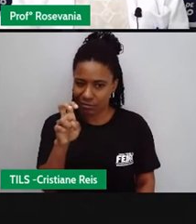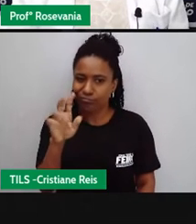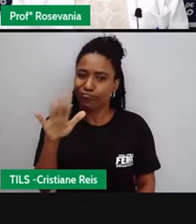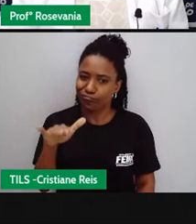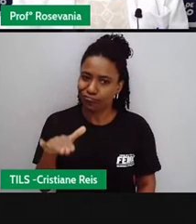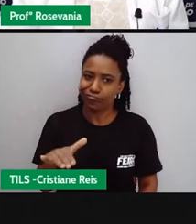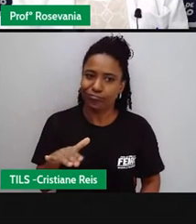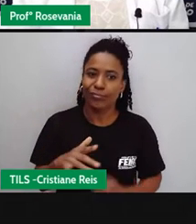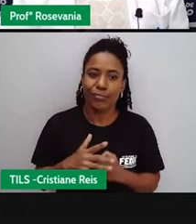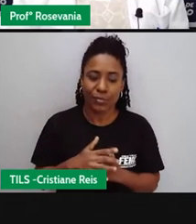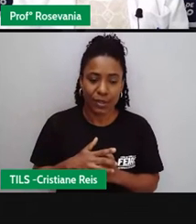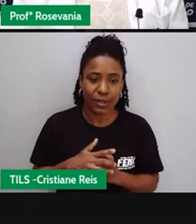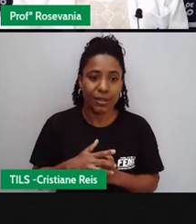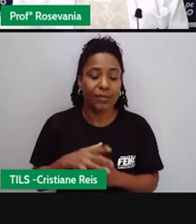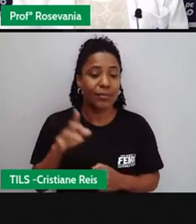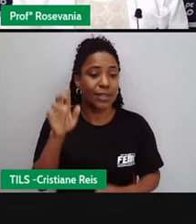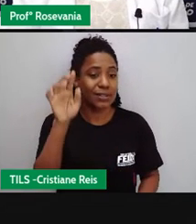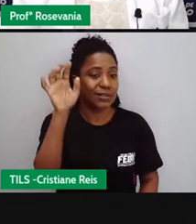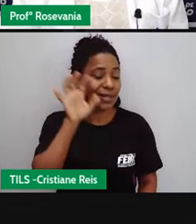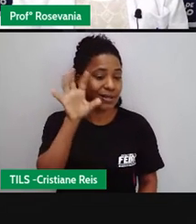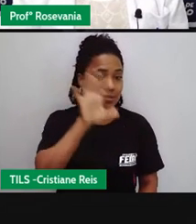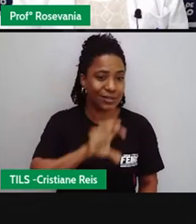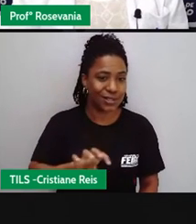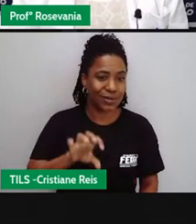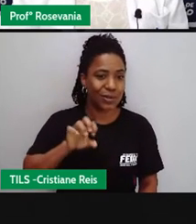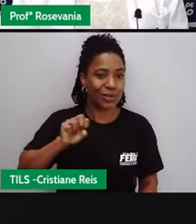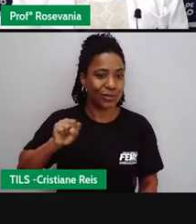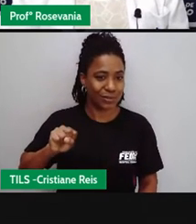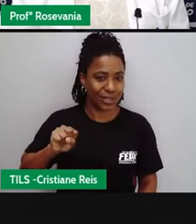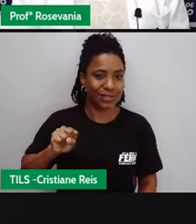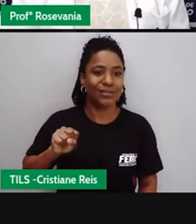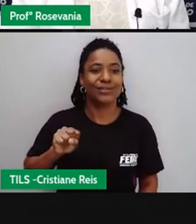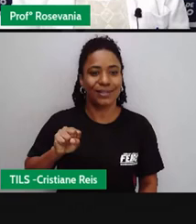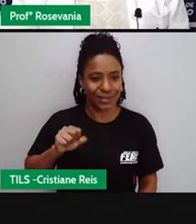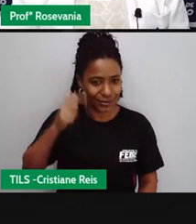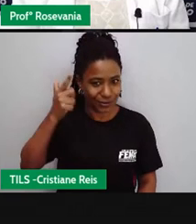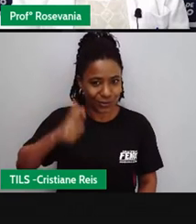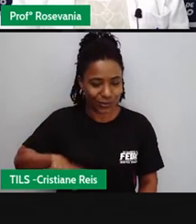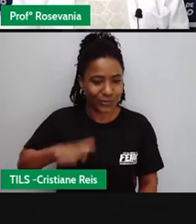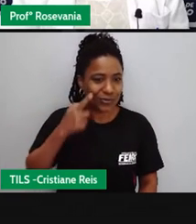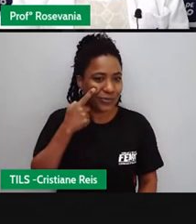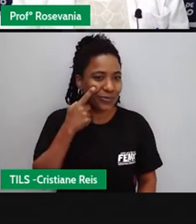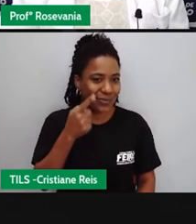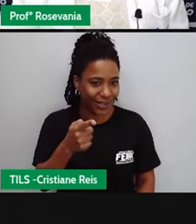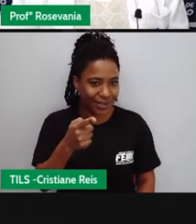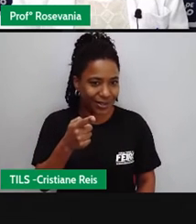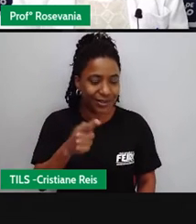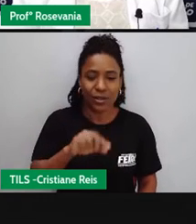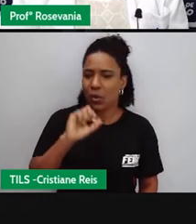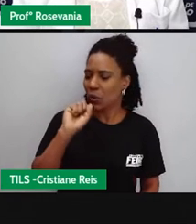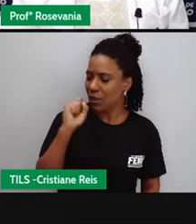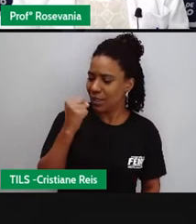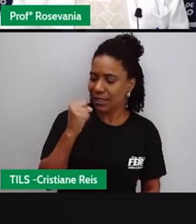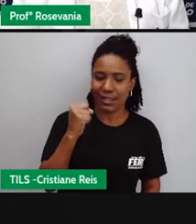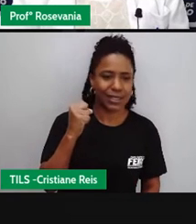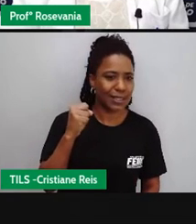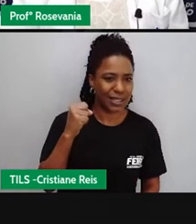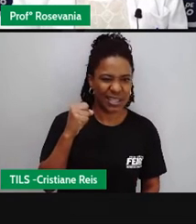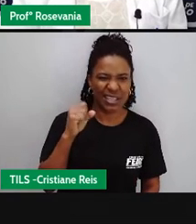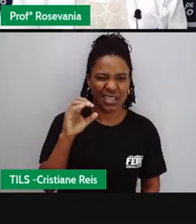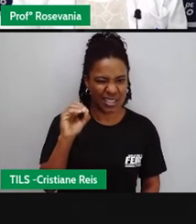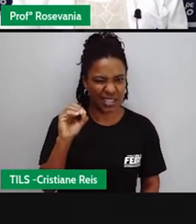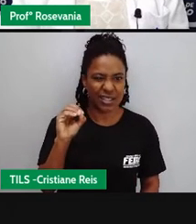A região sudeste, mais uma vez, tem esse destaque aí onde a gente tem 80 e tantos por cento, né, da